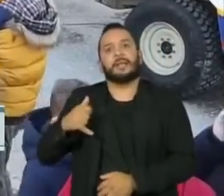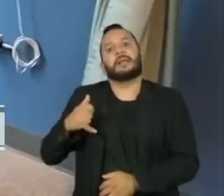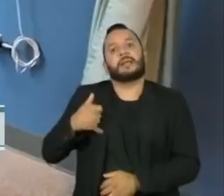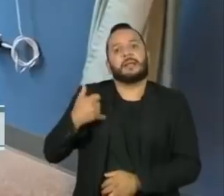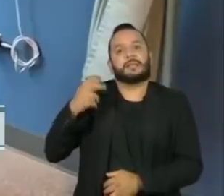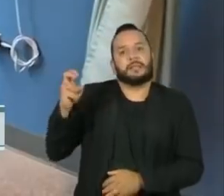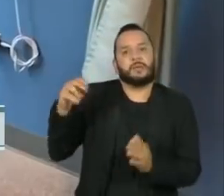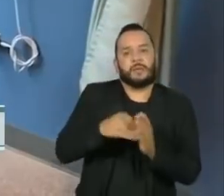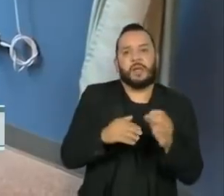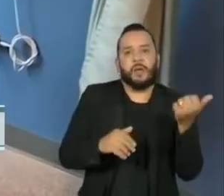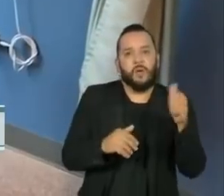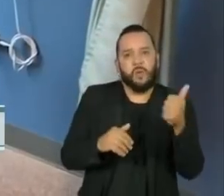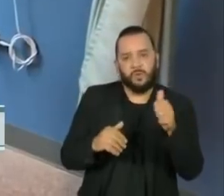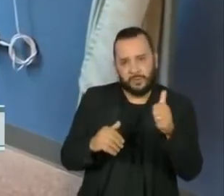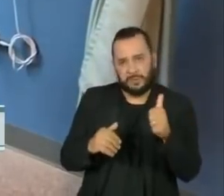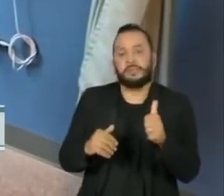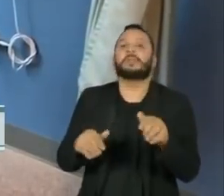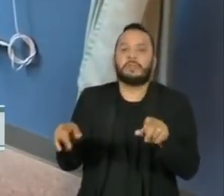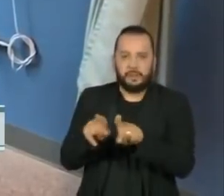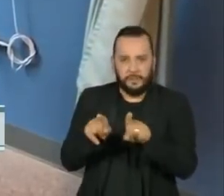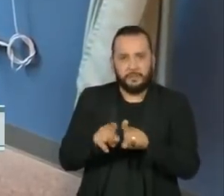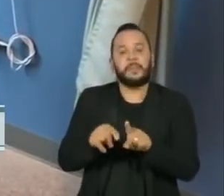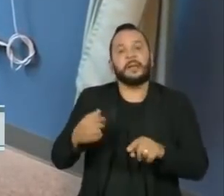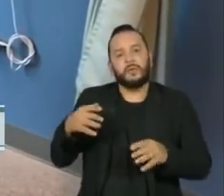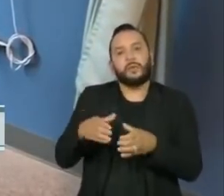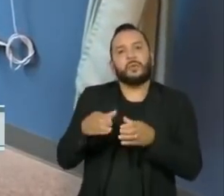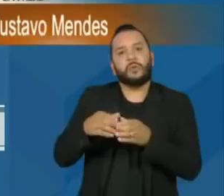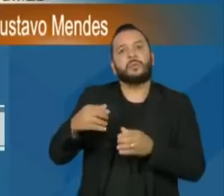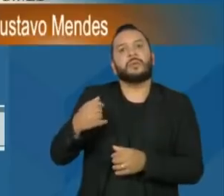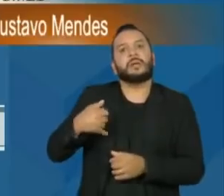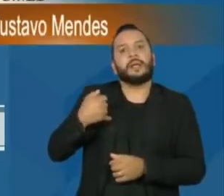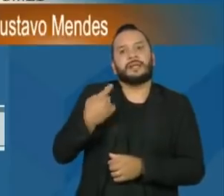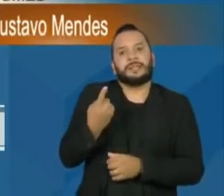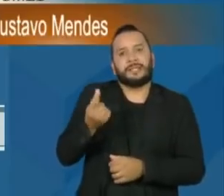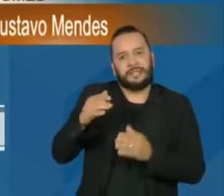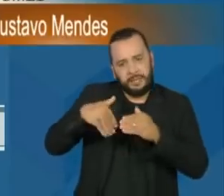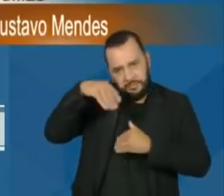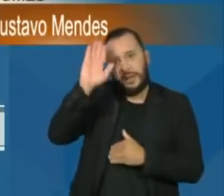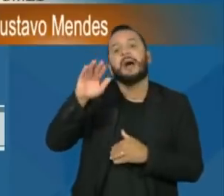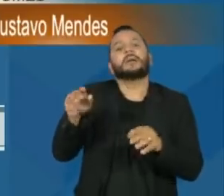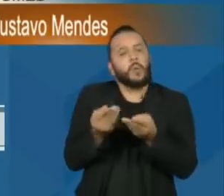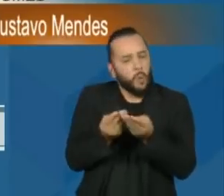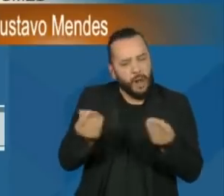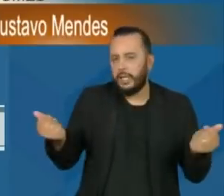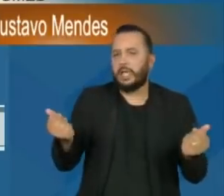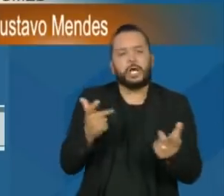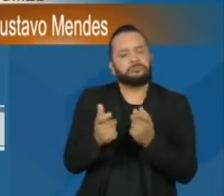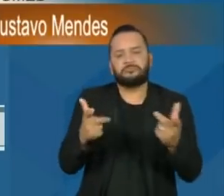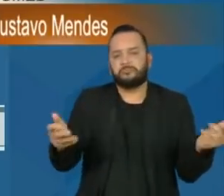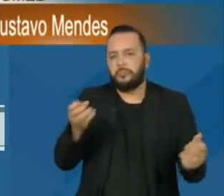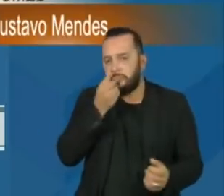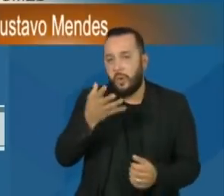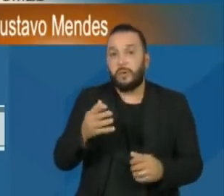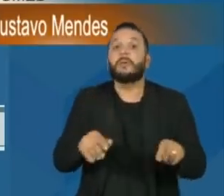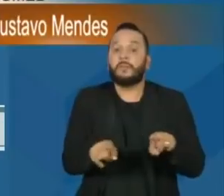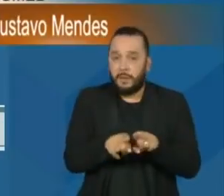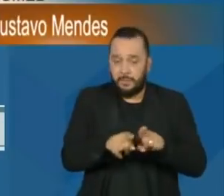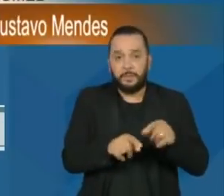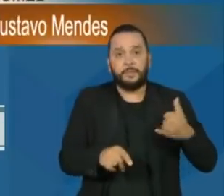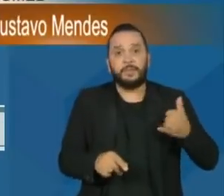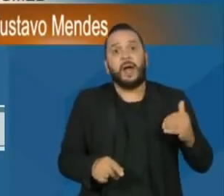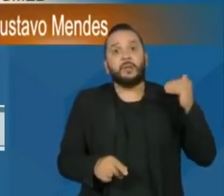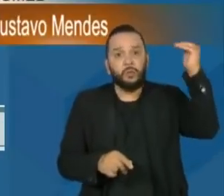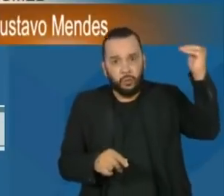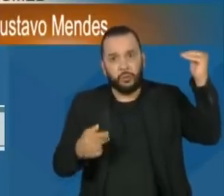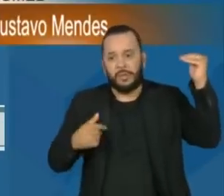11 anos com o grupo acima dos 16 anos. Não houve diferença entre a população adulta e a população